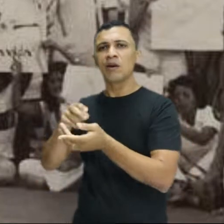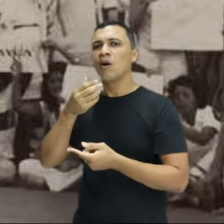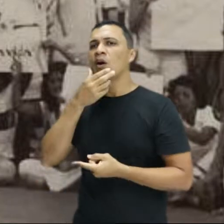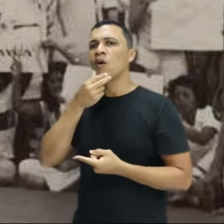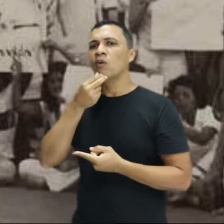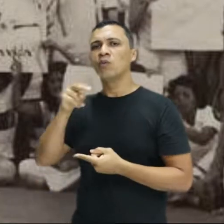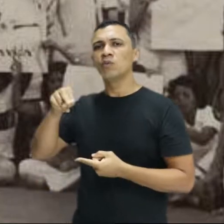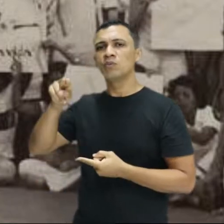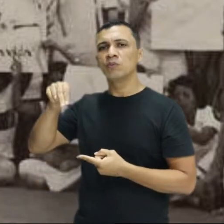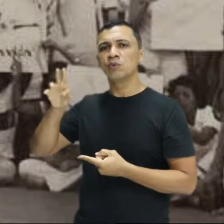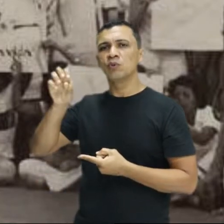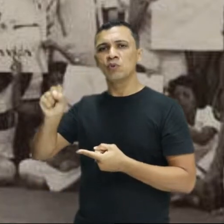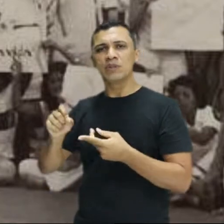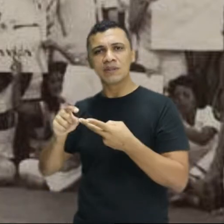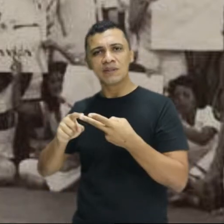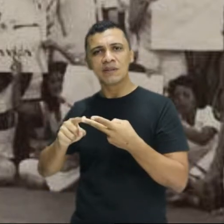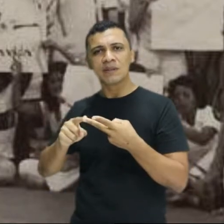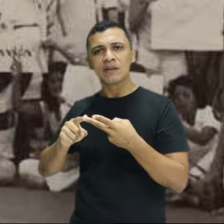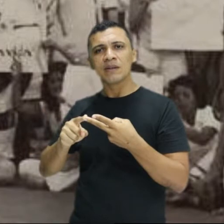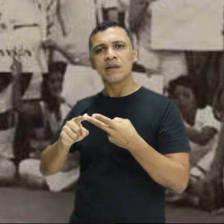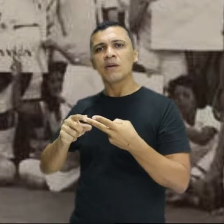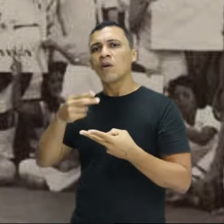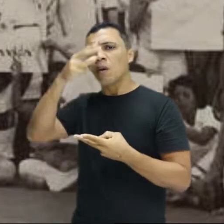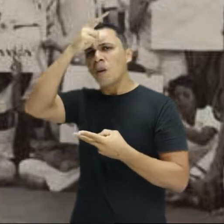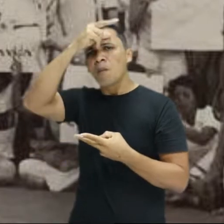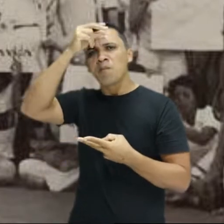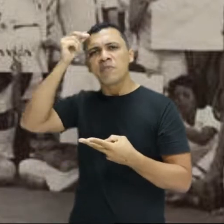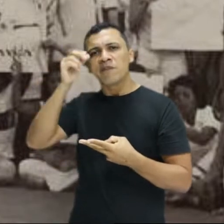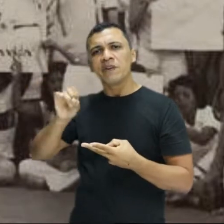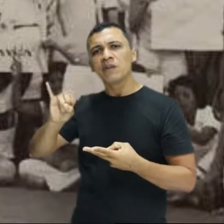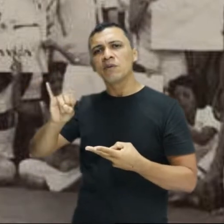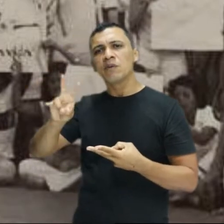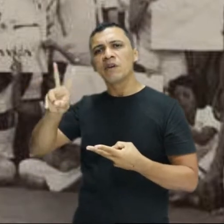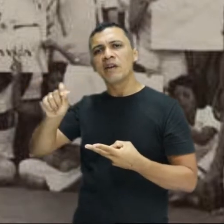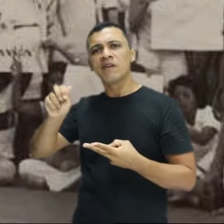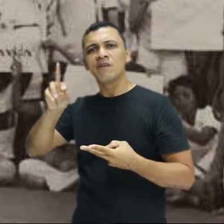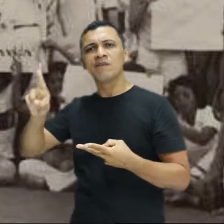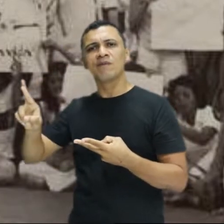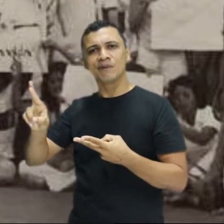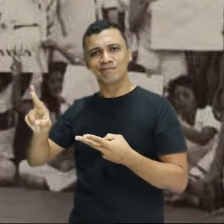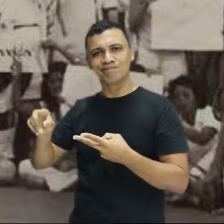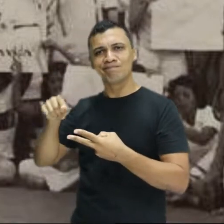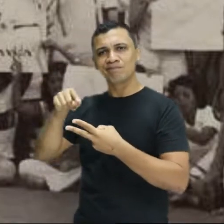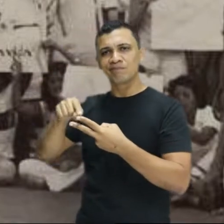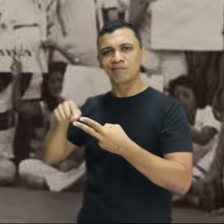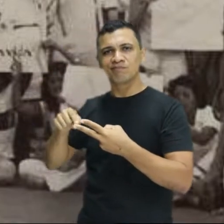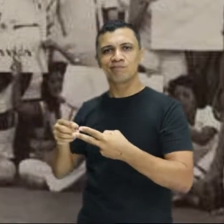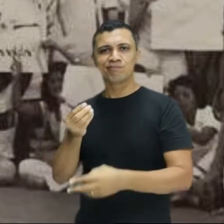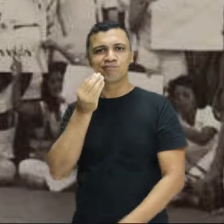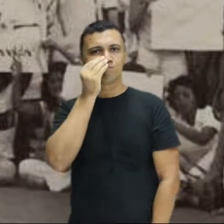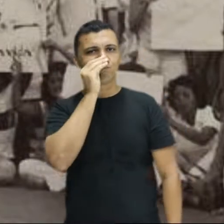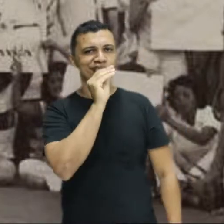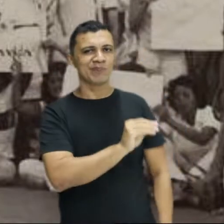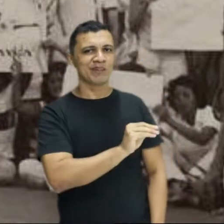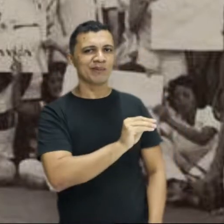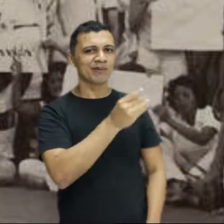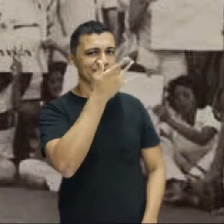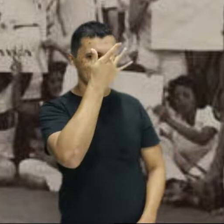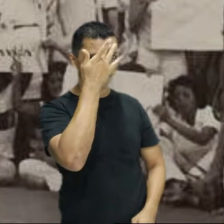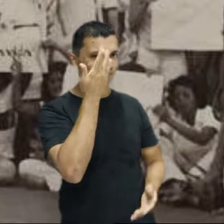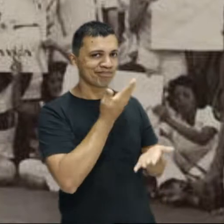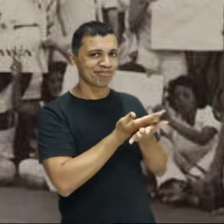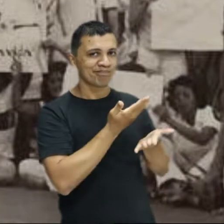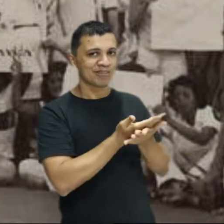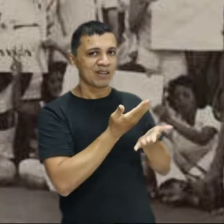Nunes Freire e ao prefeito da cidade de São Luís também, na época, o Ivar Saldanha, só que eles foram ignorados nesse pleito